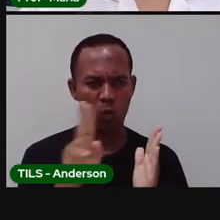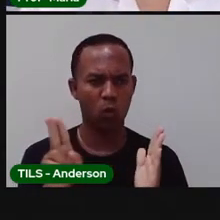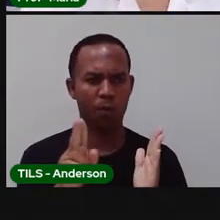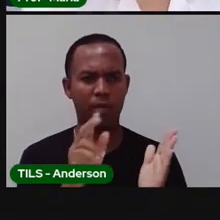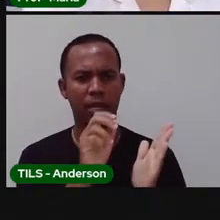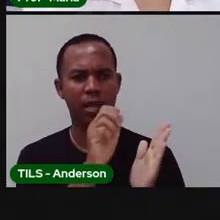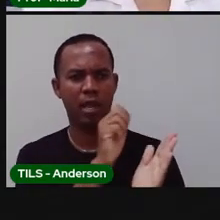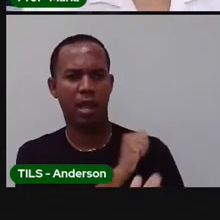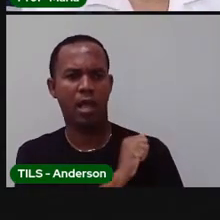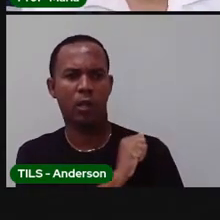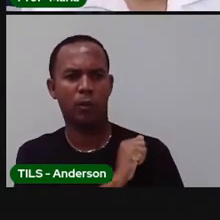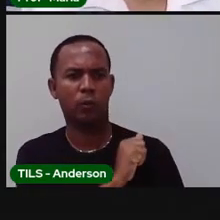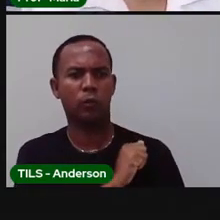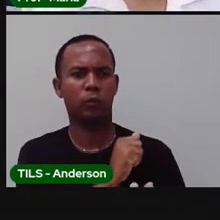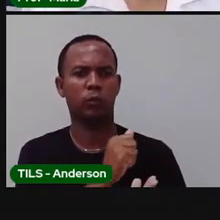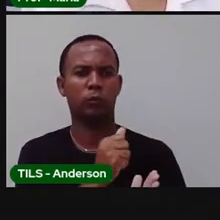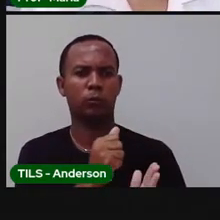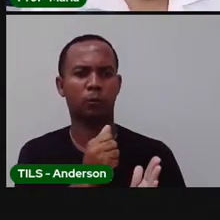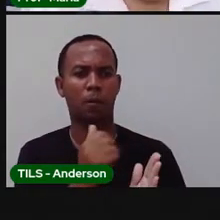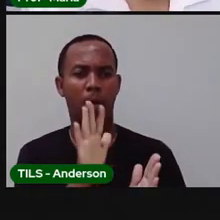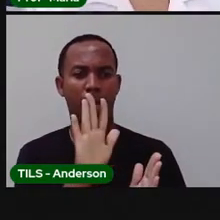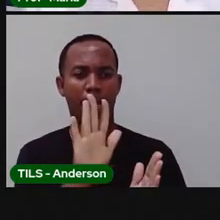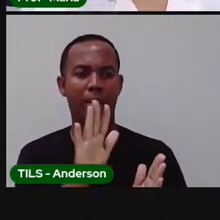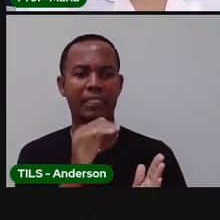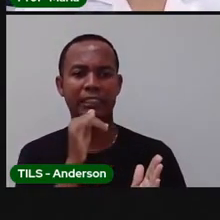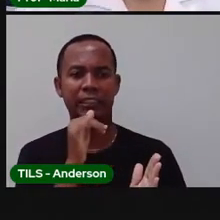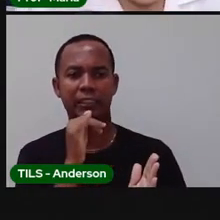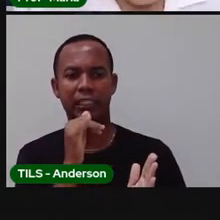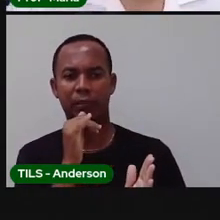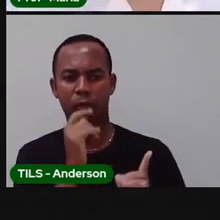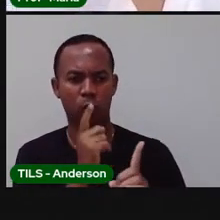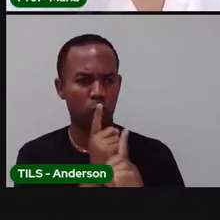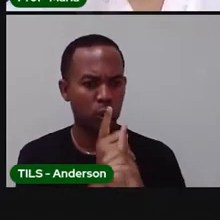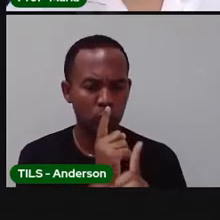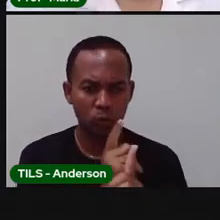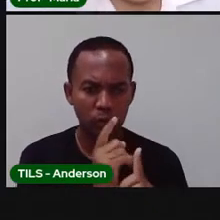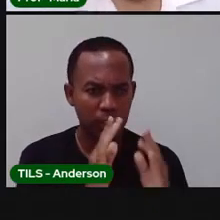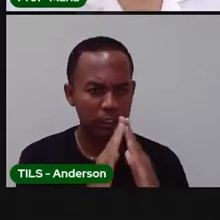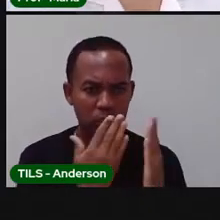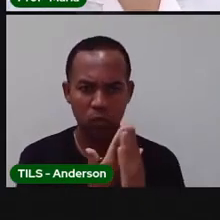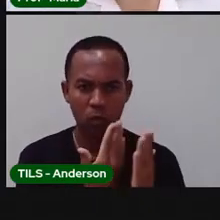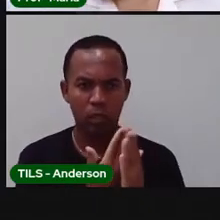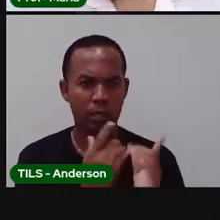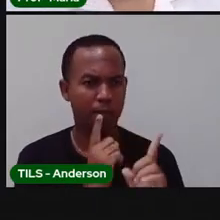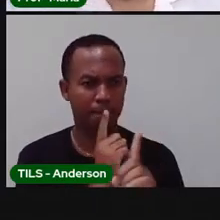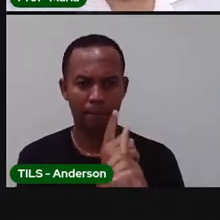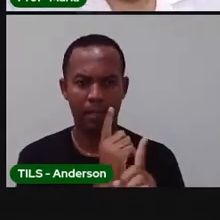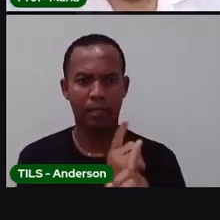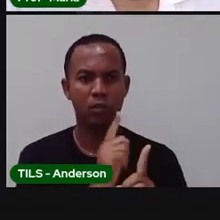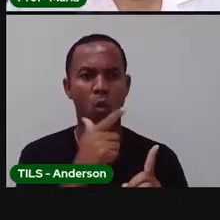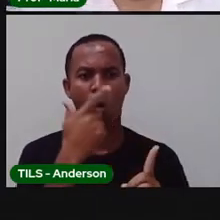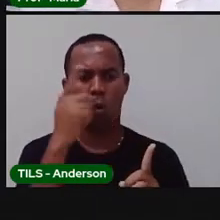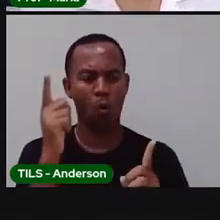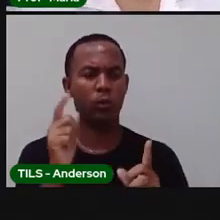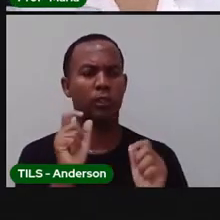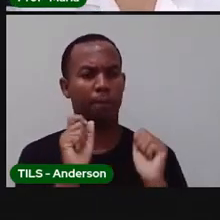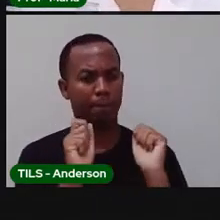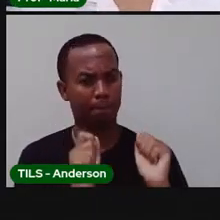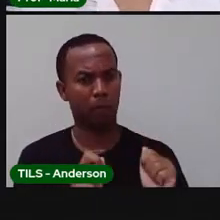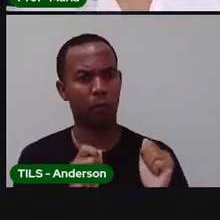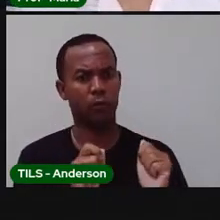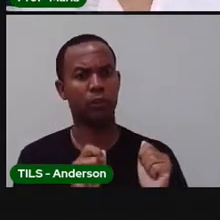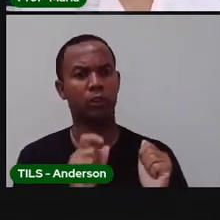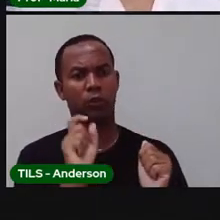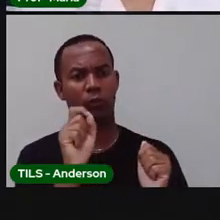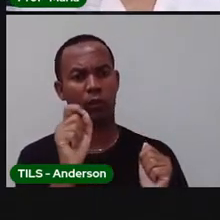que o melhor é que seja próximo de casa. Eu não encontrei, aí eu vou para a segunda mais próxima, terceira mais próxima, mas o aluno, ele não pode ficar